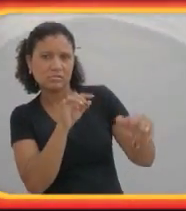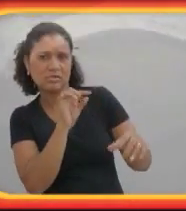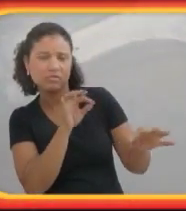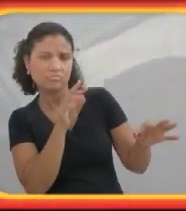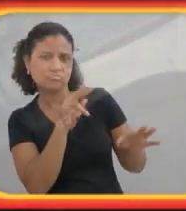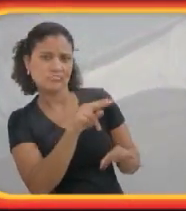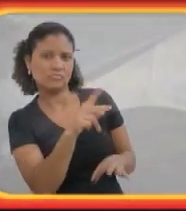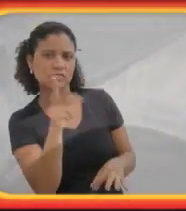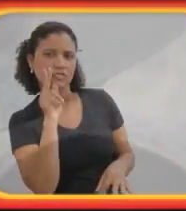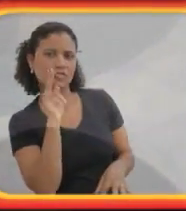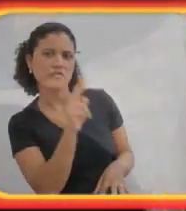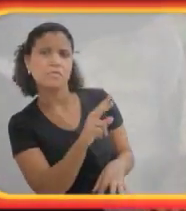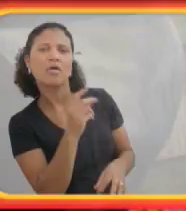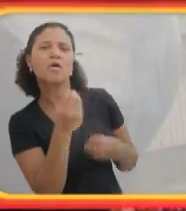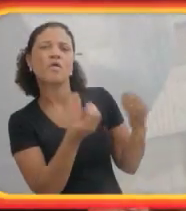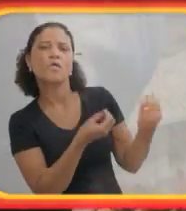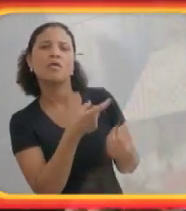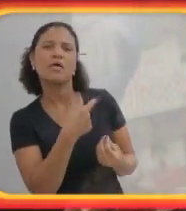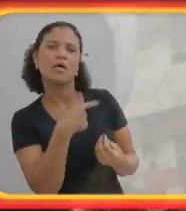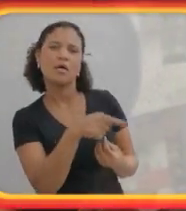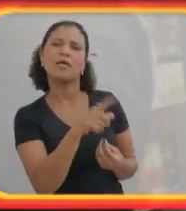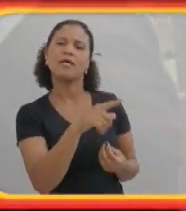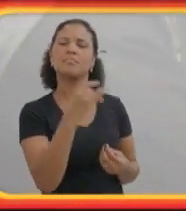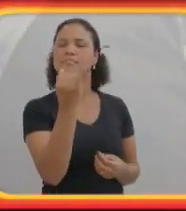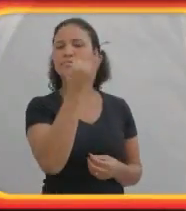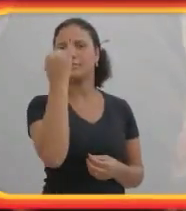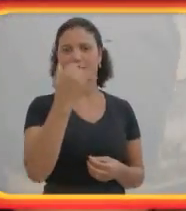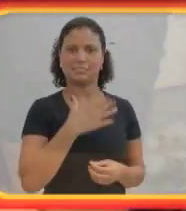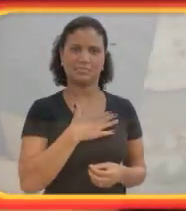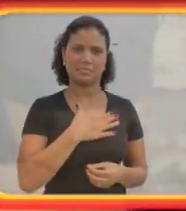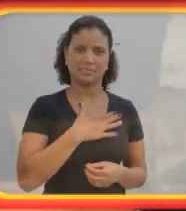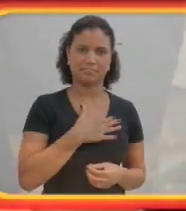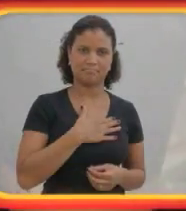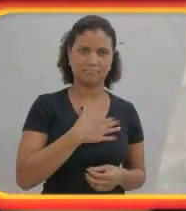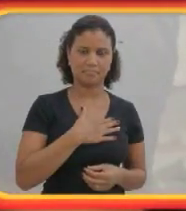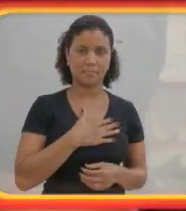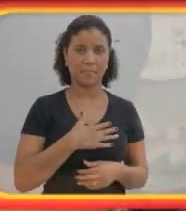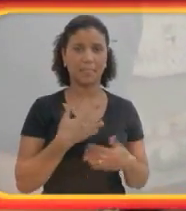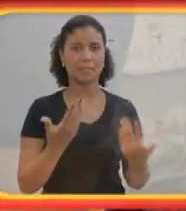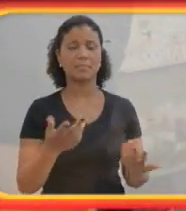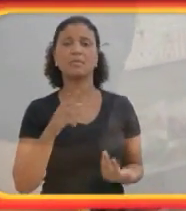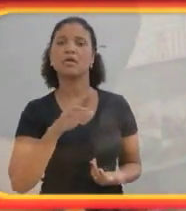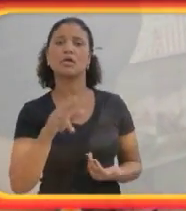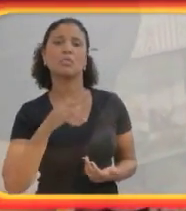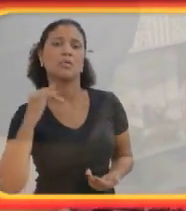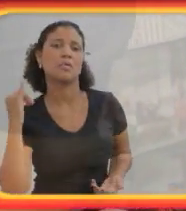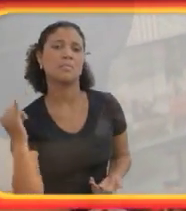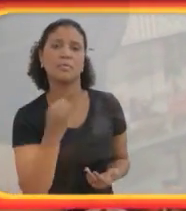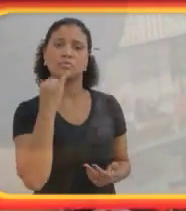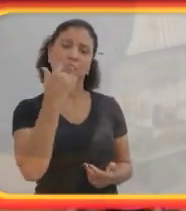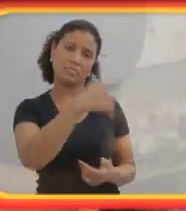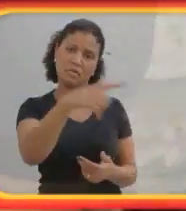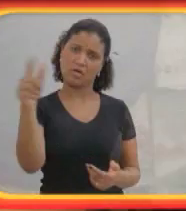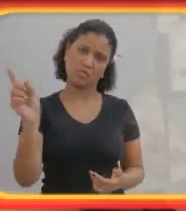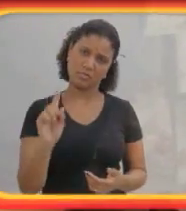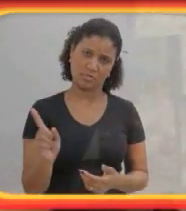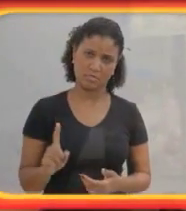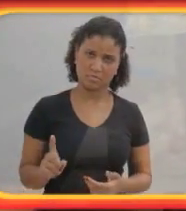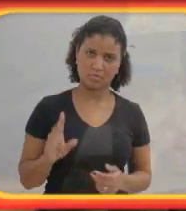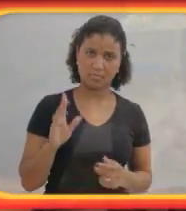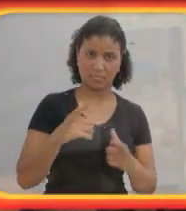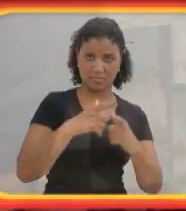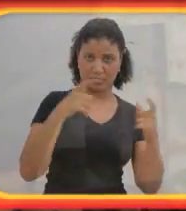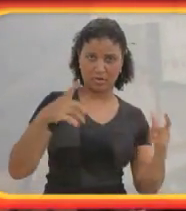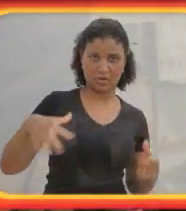vai ver que essas coisas eram muito importantes para mim, mas não muito importante para os outros. Para a maioria das pessoas, eram mais